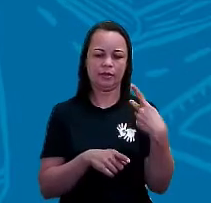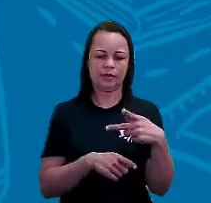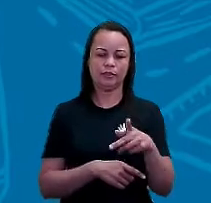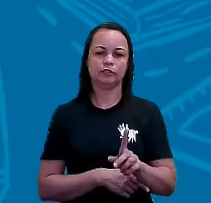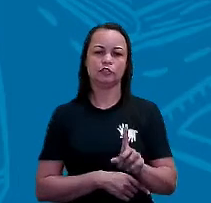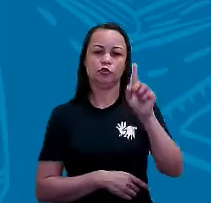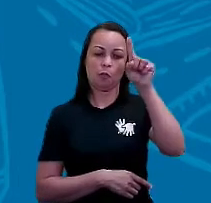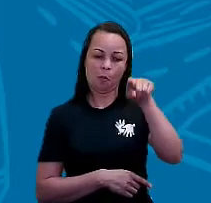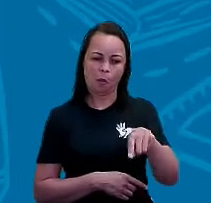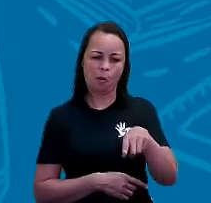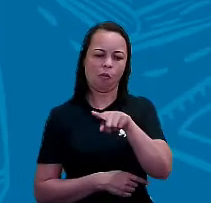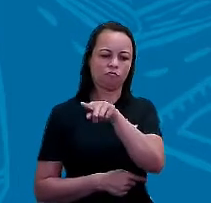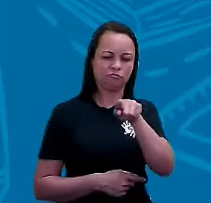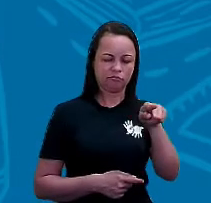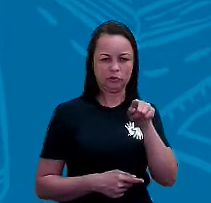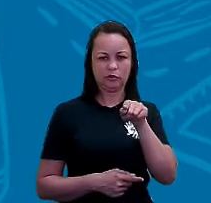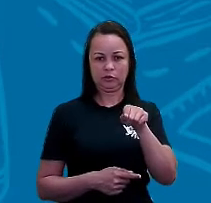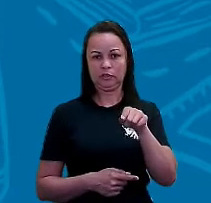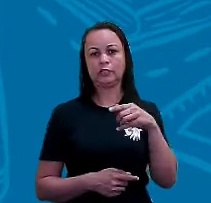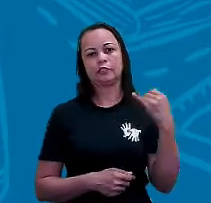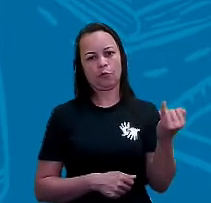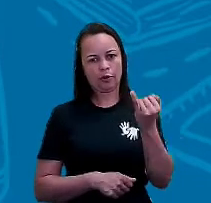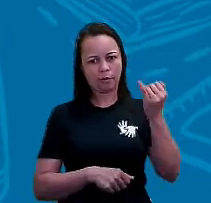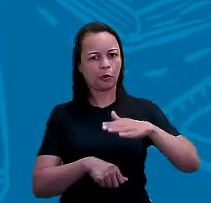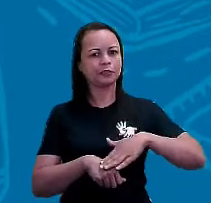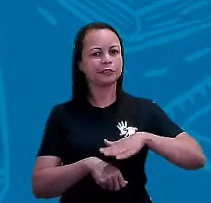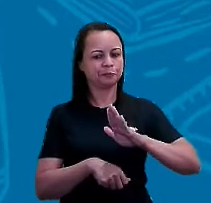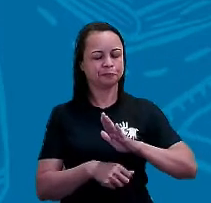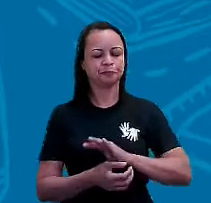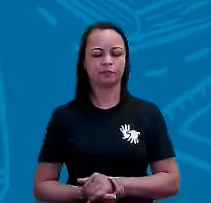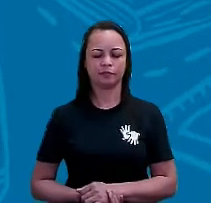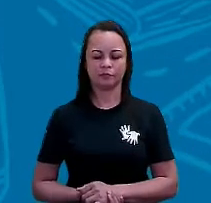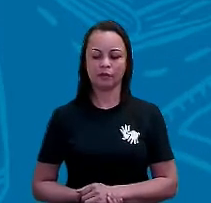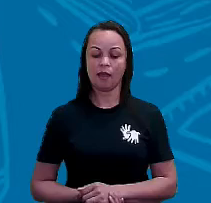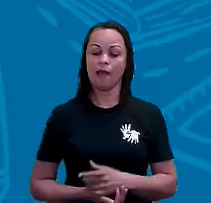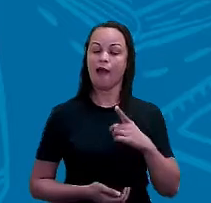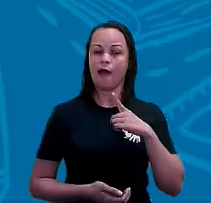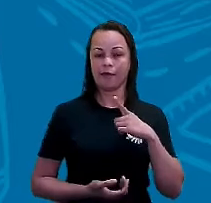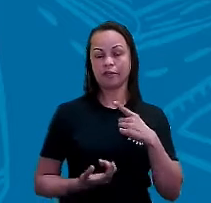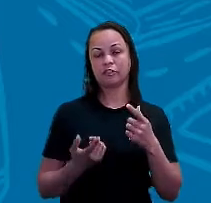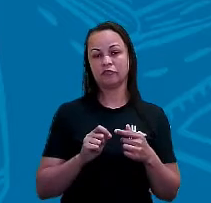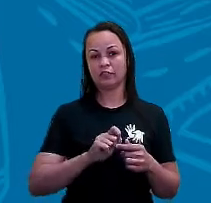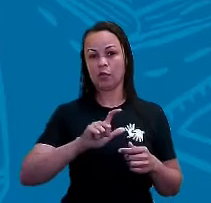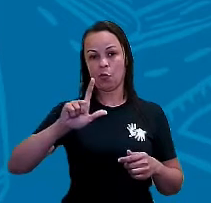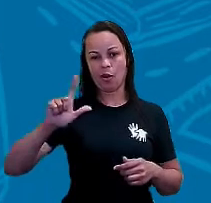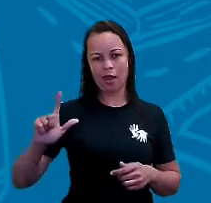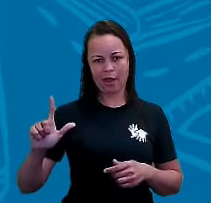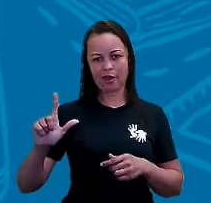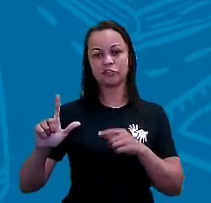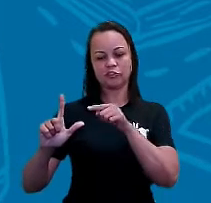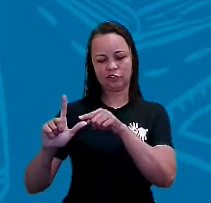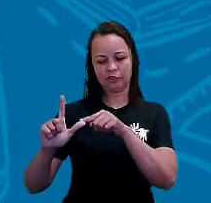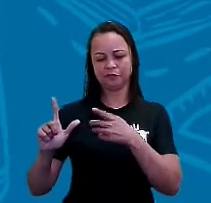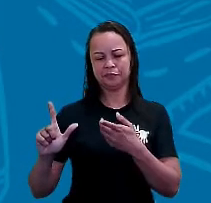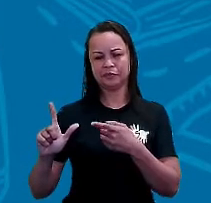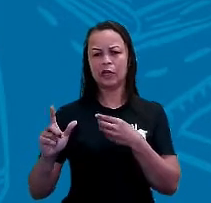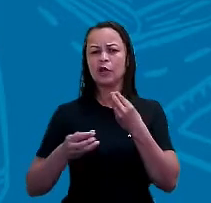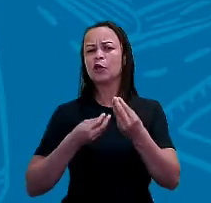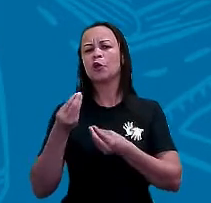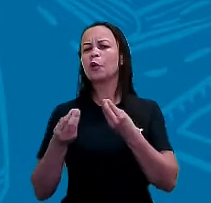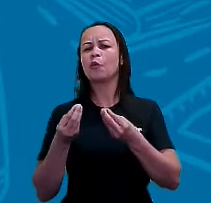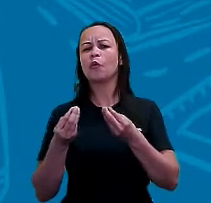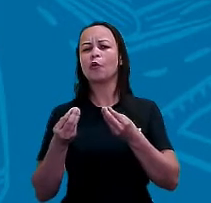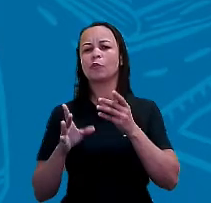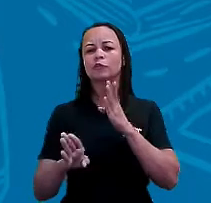cardeais, que são muito importantes, tá ok? Aí a gente vai ter o leste, como eu tinha dito para vocês, e como descobrir esses pontos